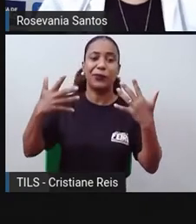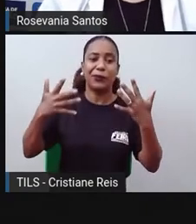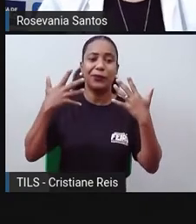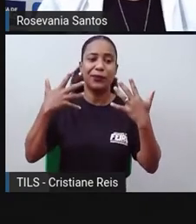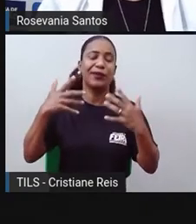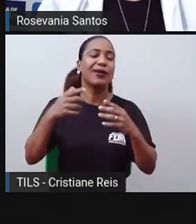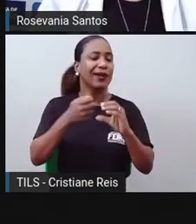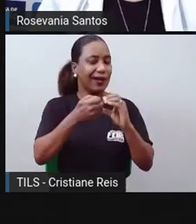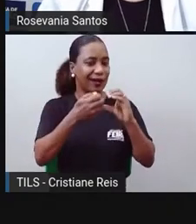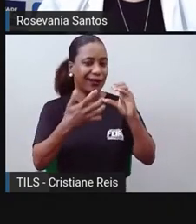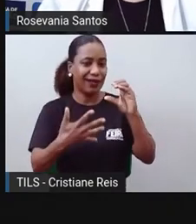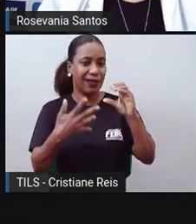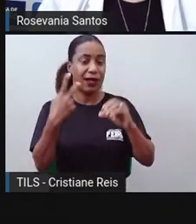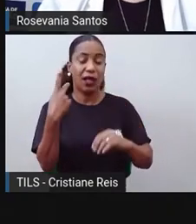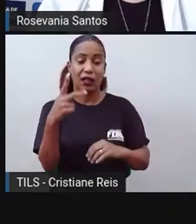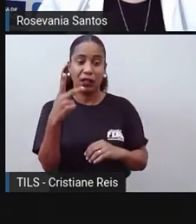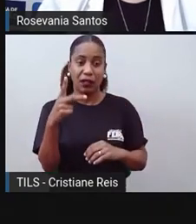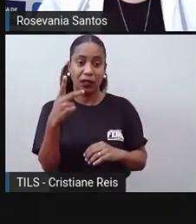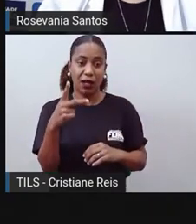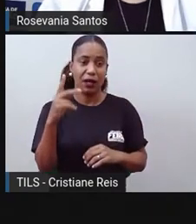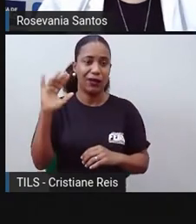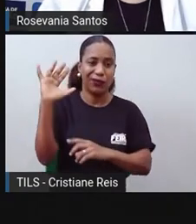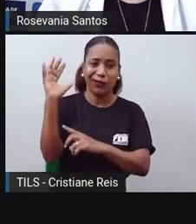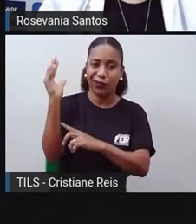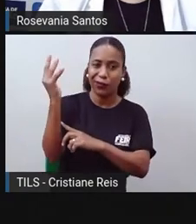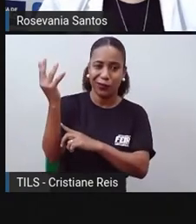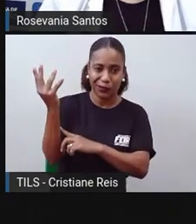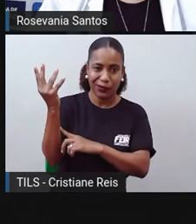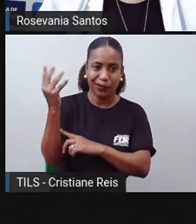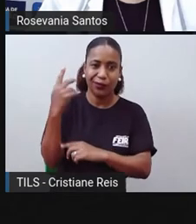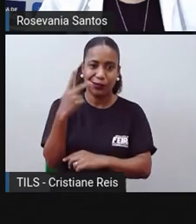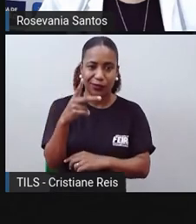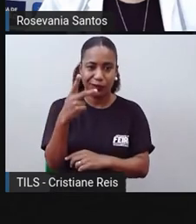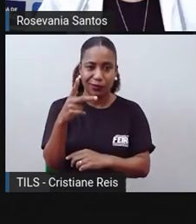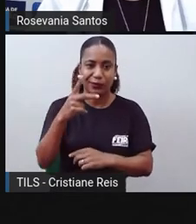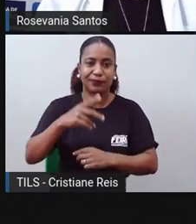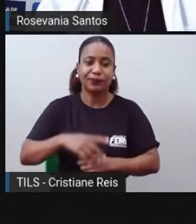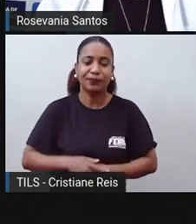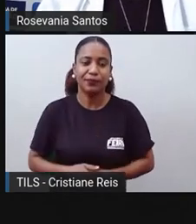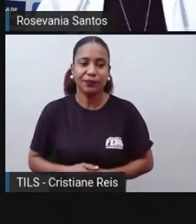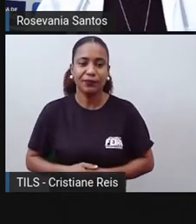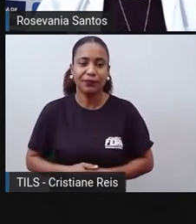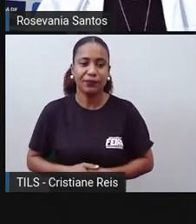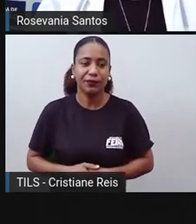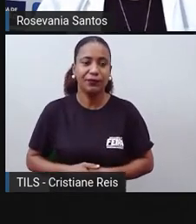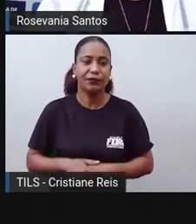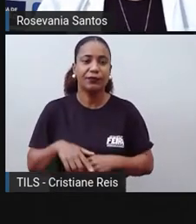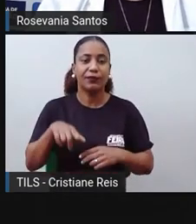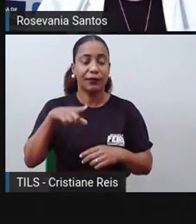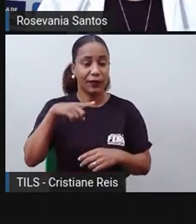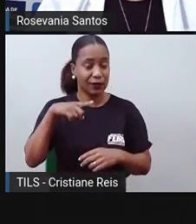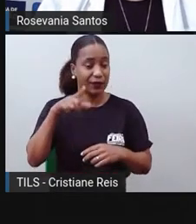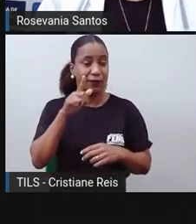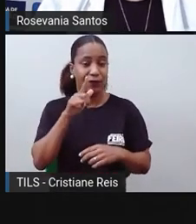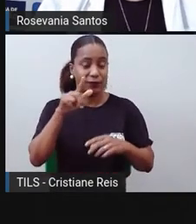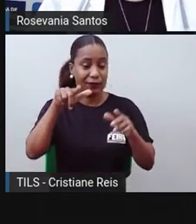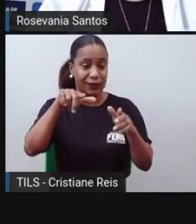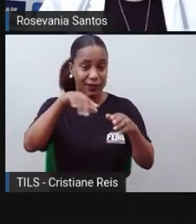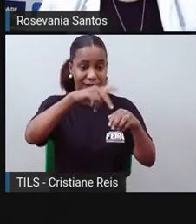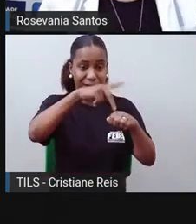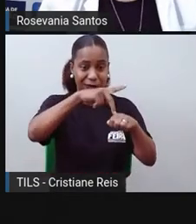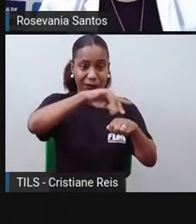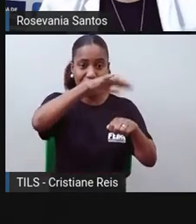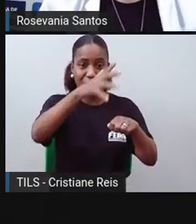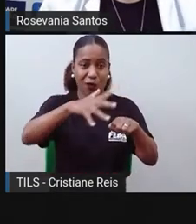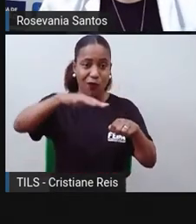aqui. E aí, essas nuvens, elas se chocam nessa cordilheira, que é essa grande barreira aqui. Ela precisa desaguar, então eu tenho uma área bastante